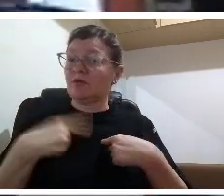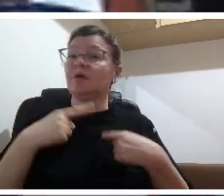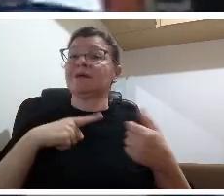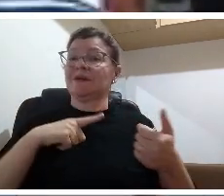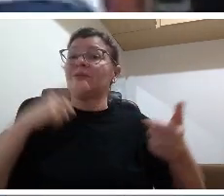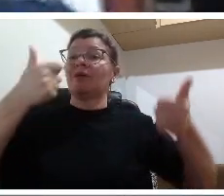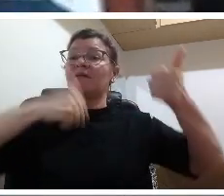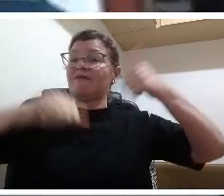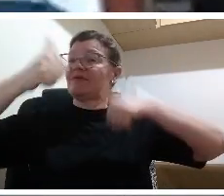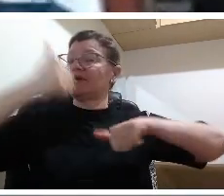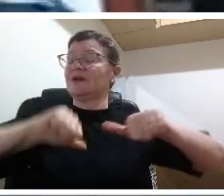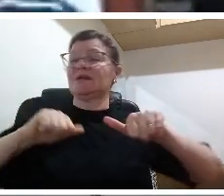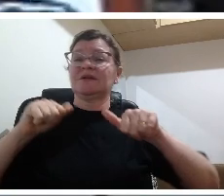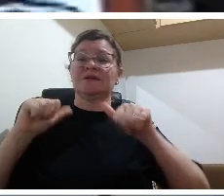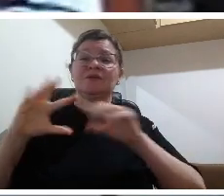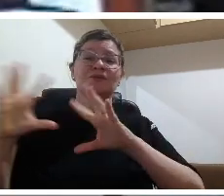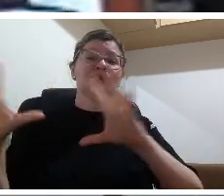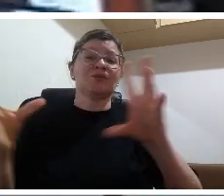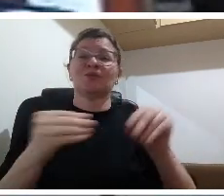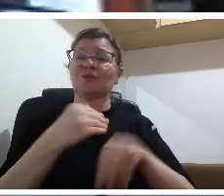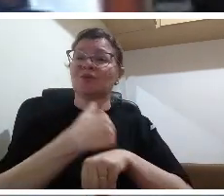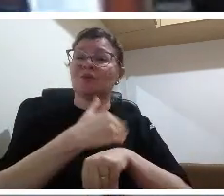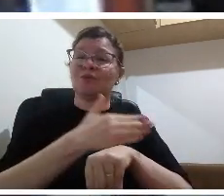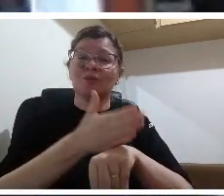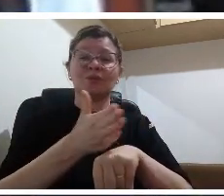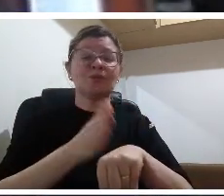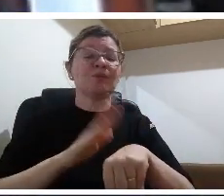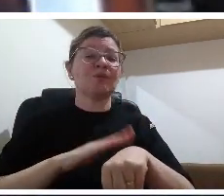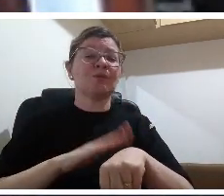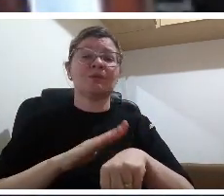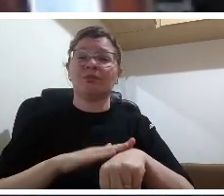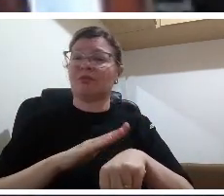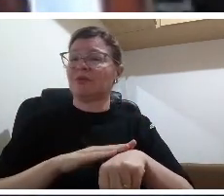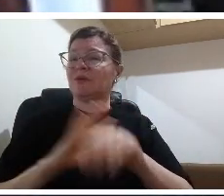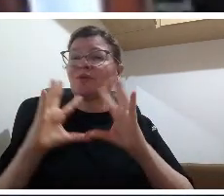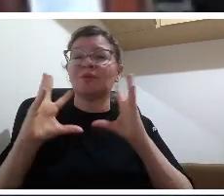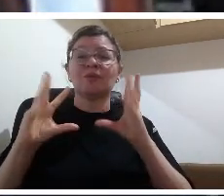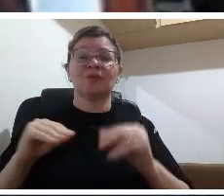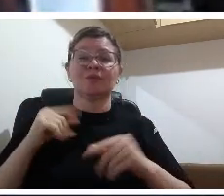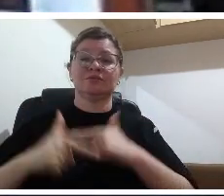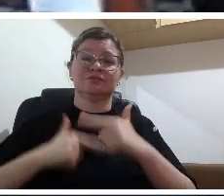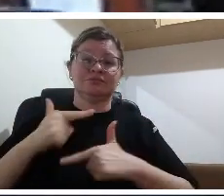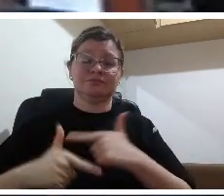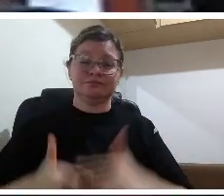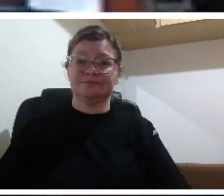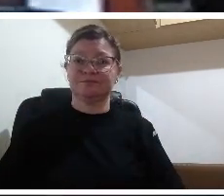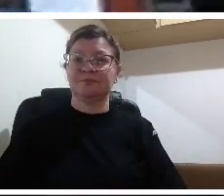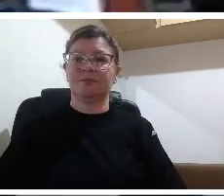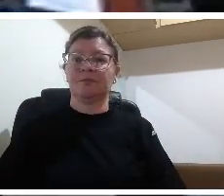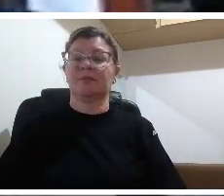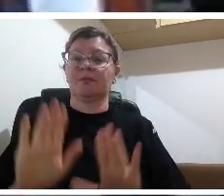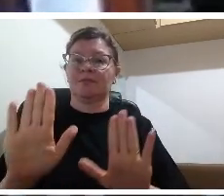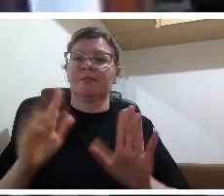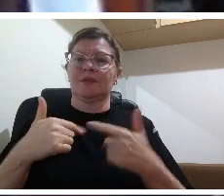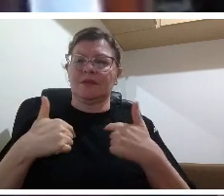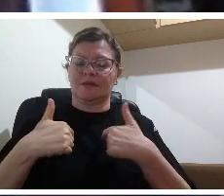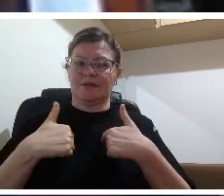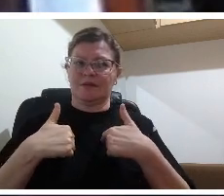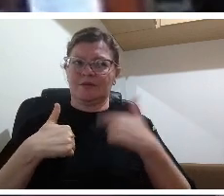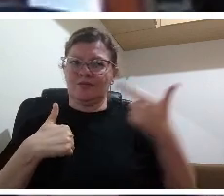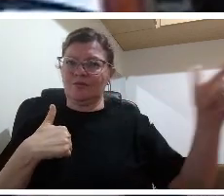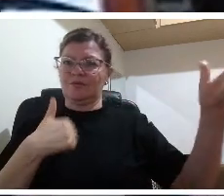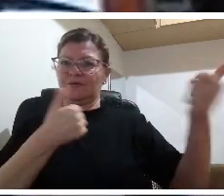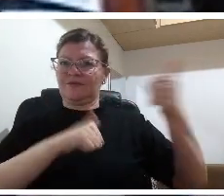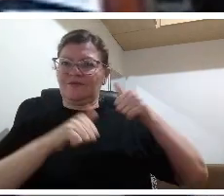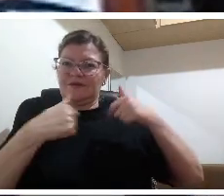já imaginaram se o Ministério da Educação ou a Secretaria de Estado da Educação propusesse uma